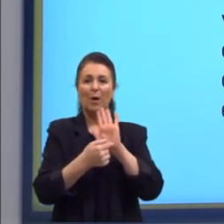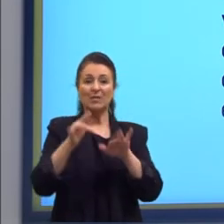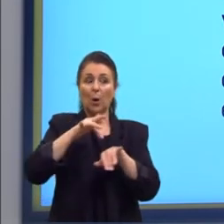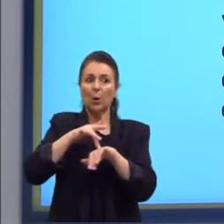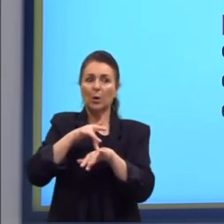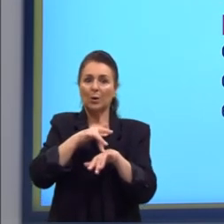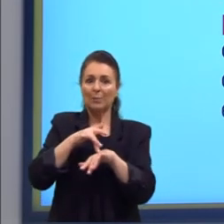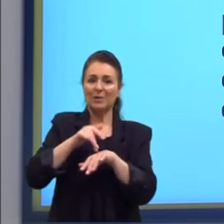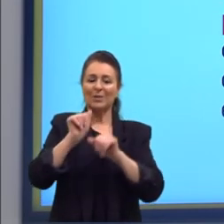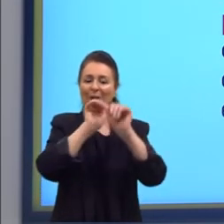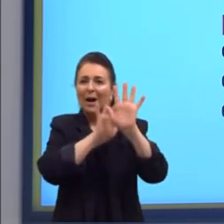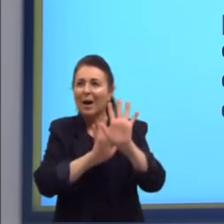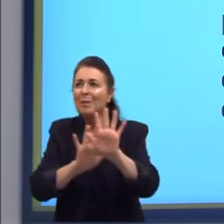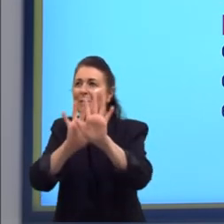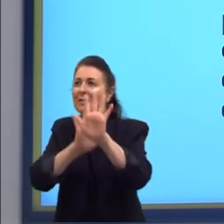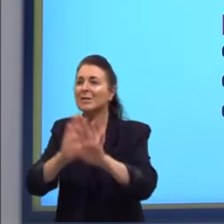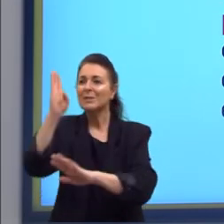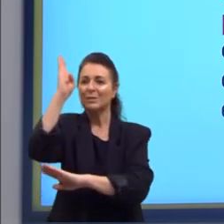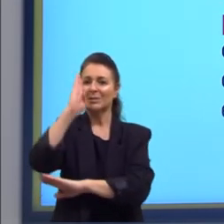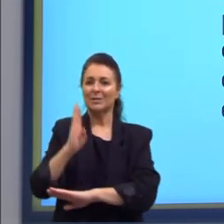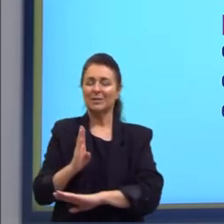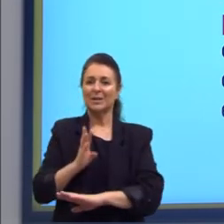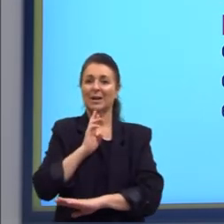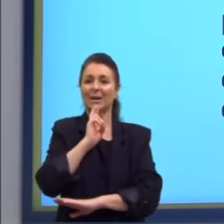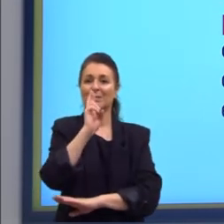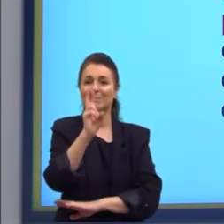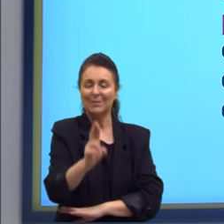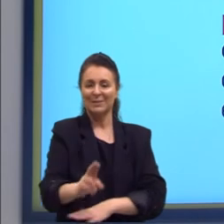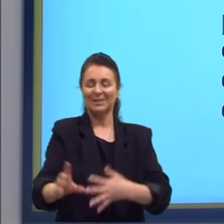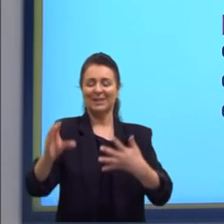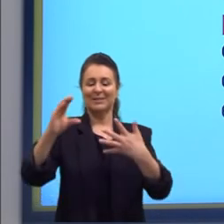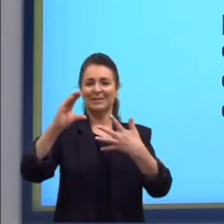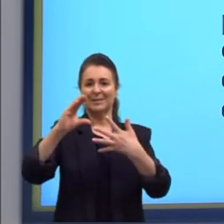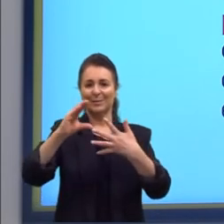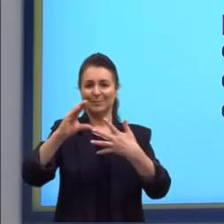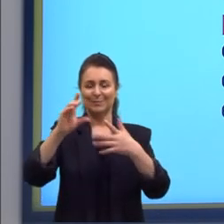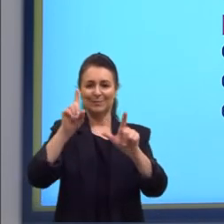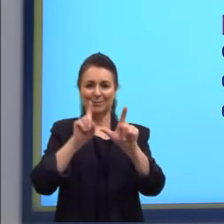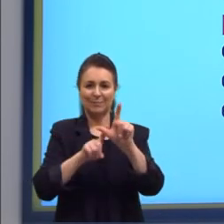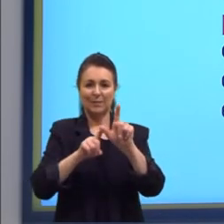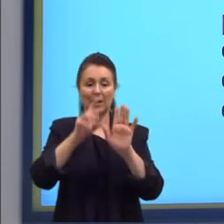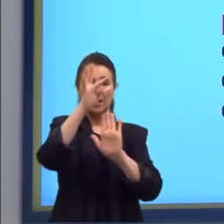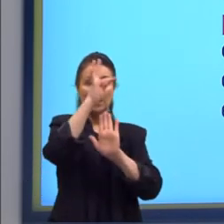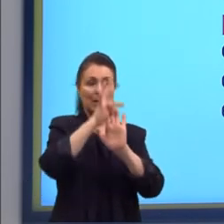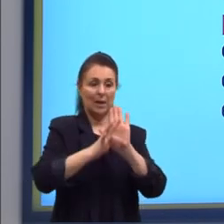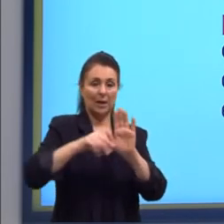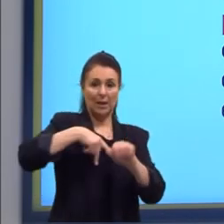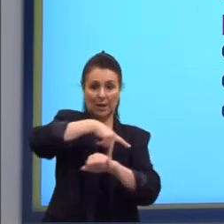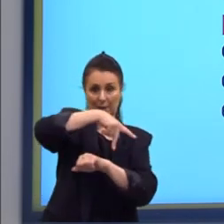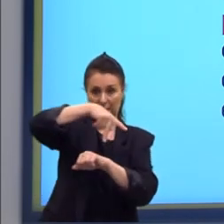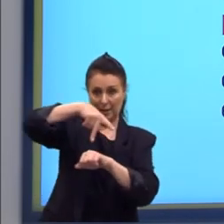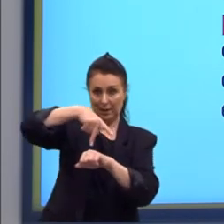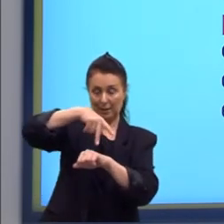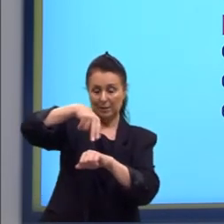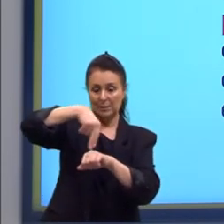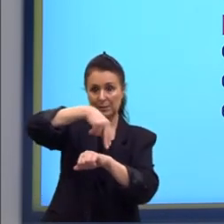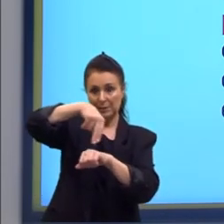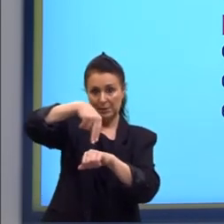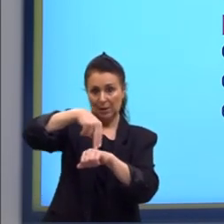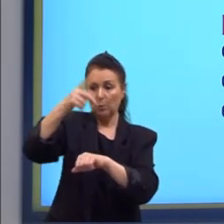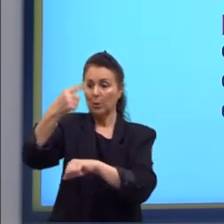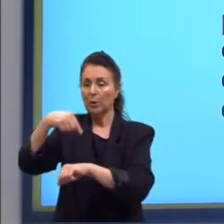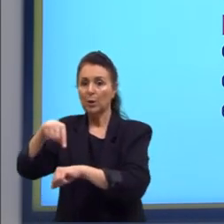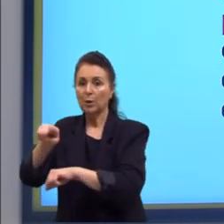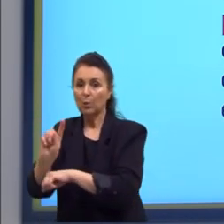brasileira, a nossa resposta é a letra C. Num texto a gente tem a nação e no outro a gente